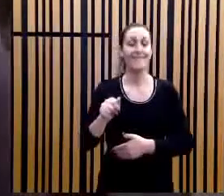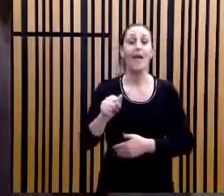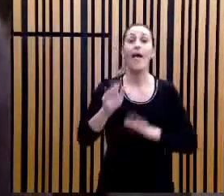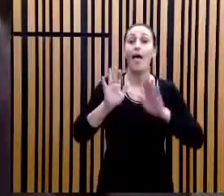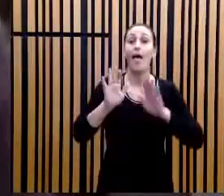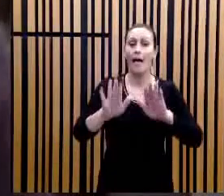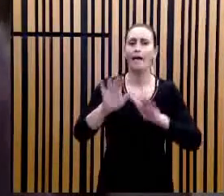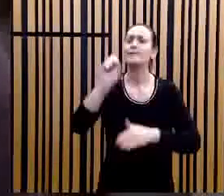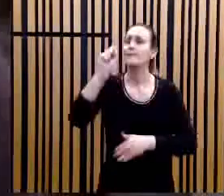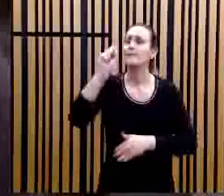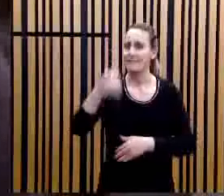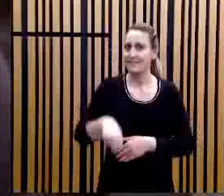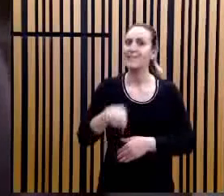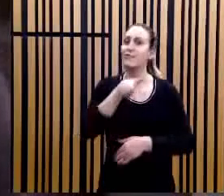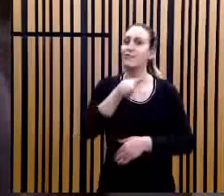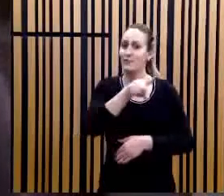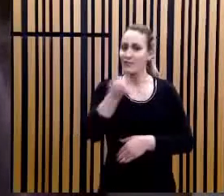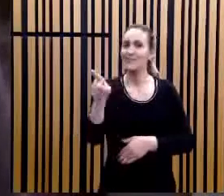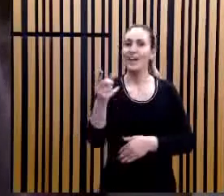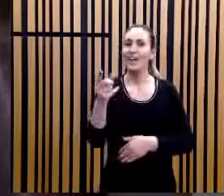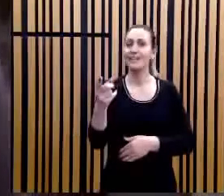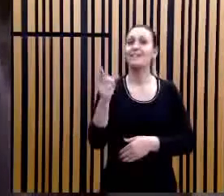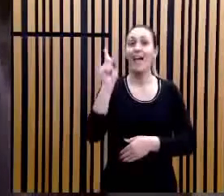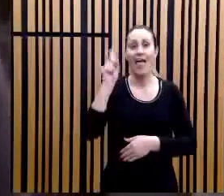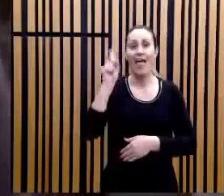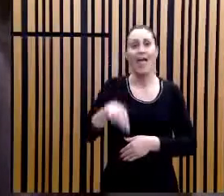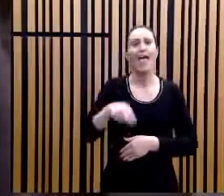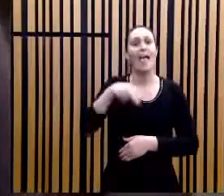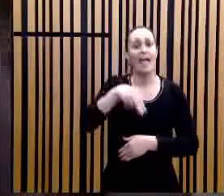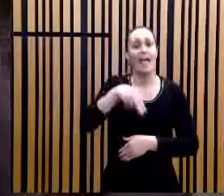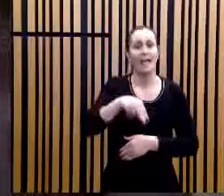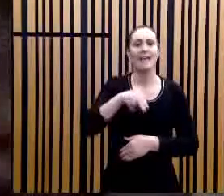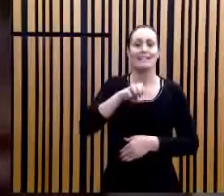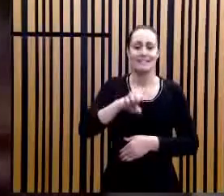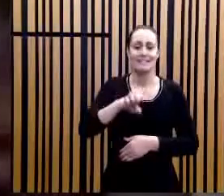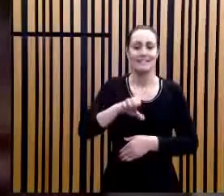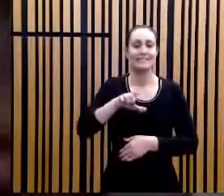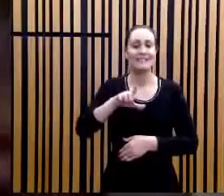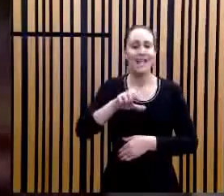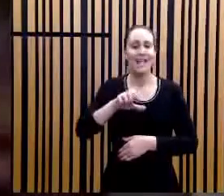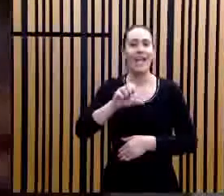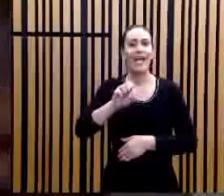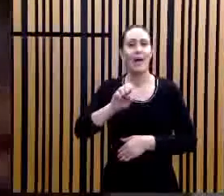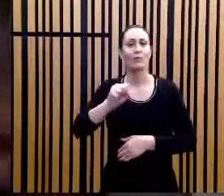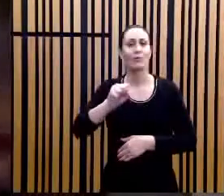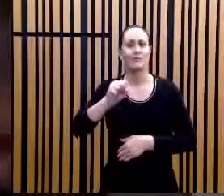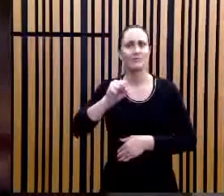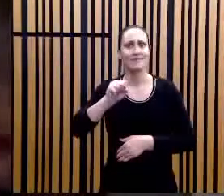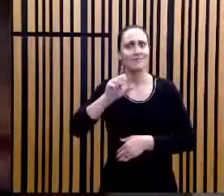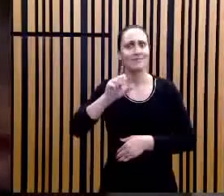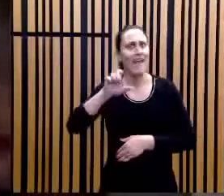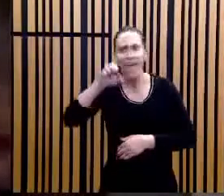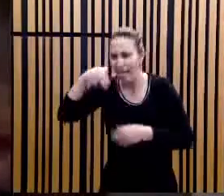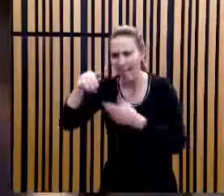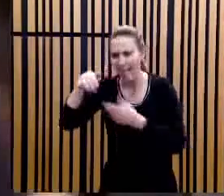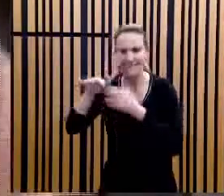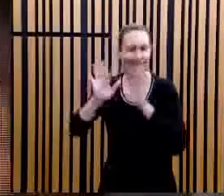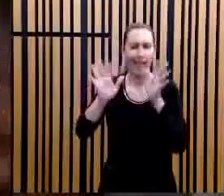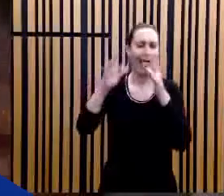não se enganou, Noslem é Nelson, ao contrário. Muito obrigado.